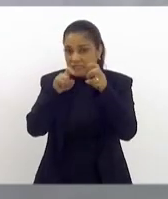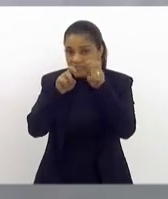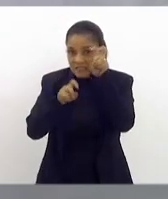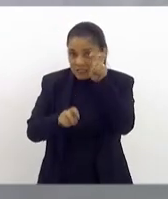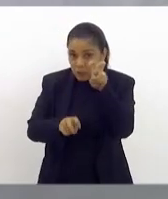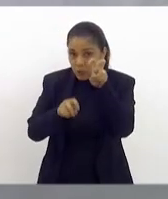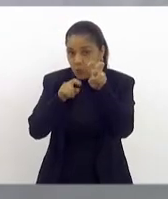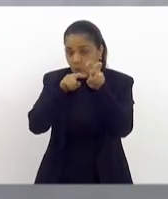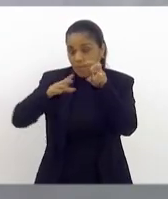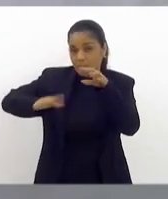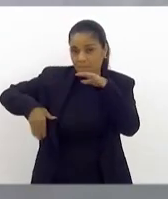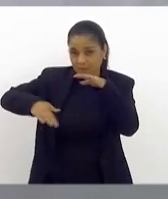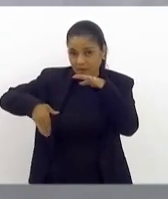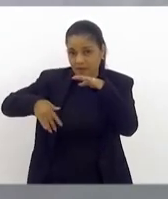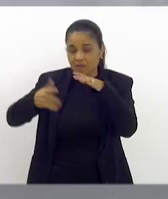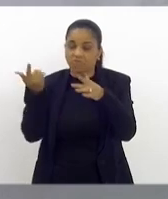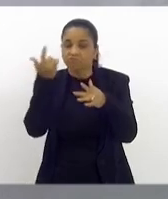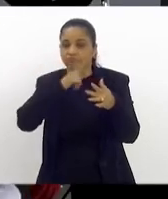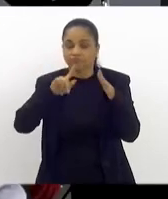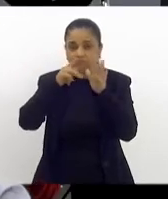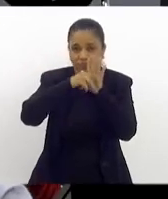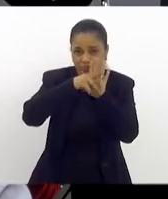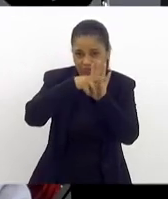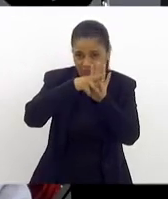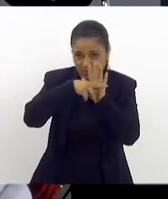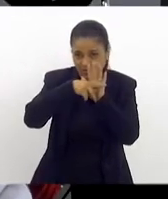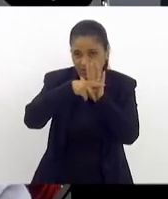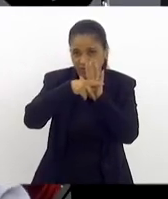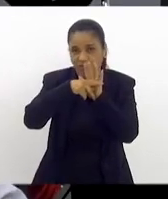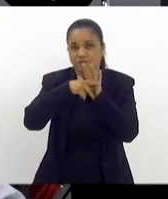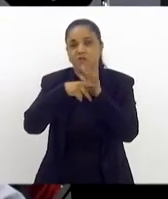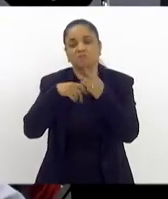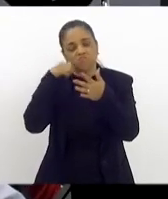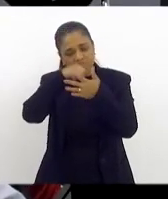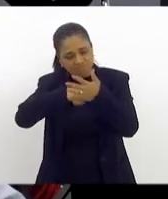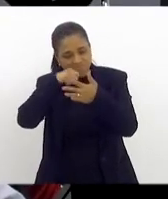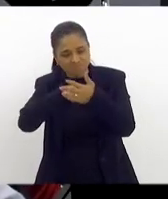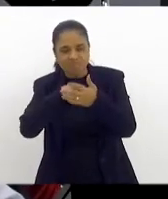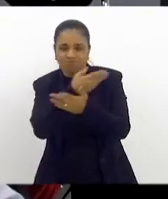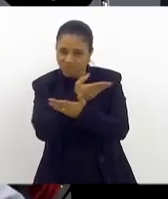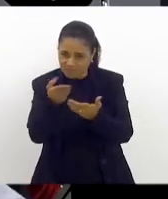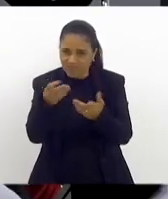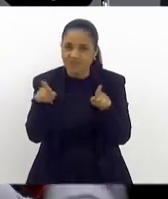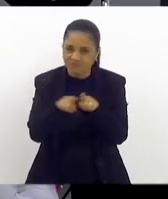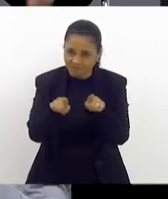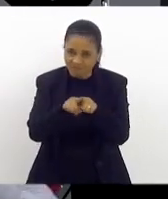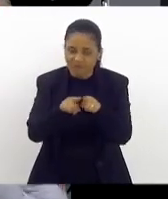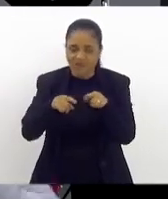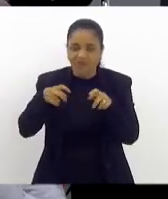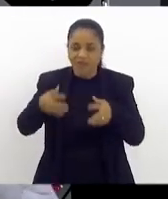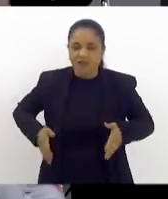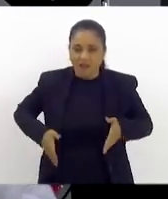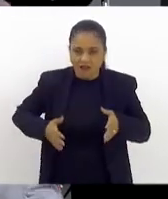esse projeto. Estamos aqui para brigar por vocês também lá. É isso aí.